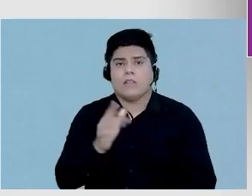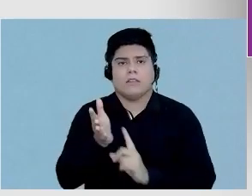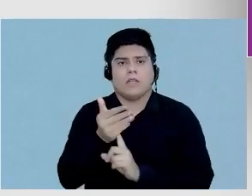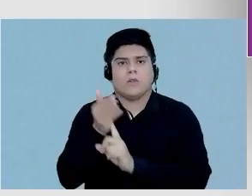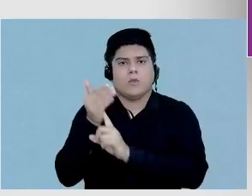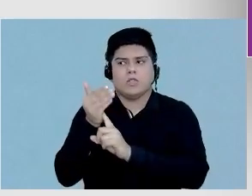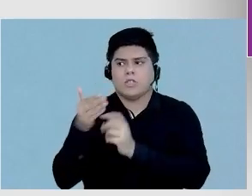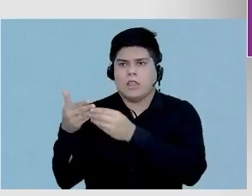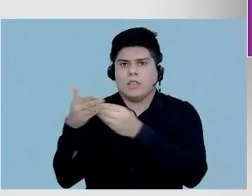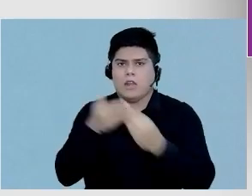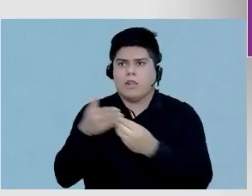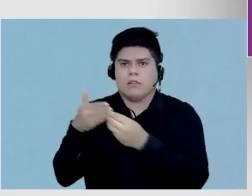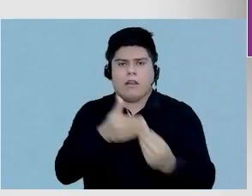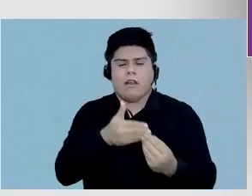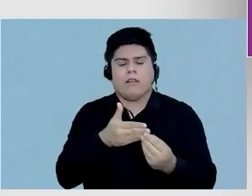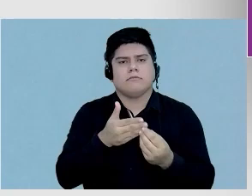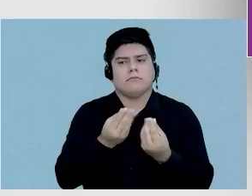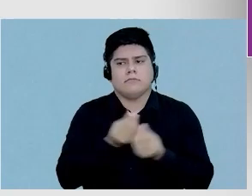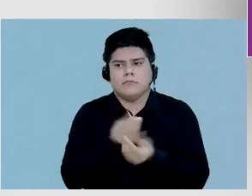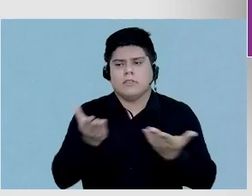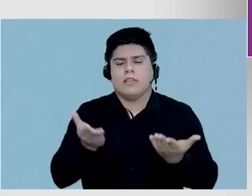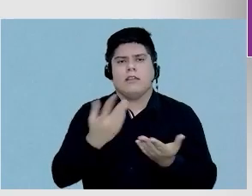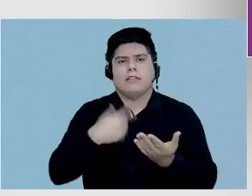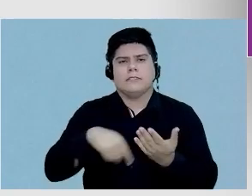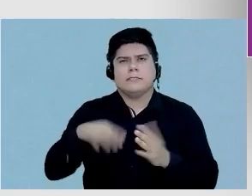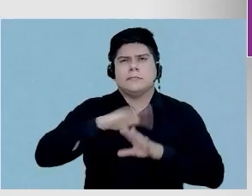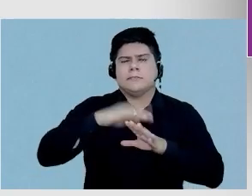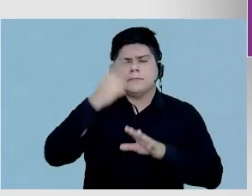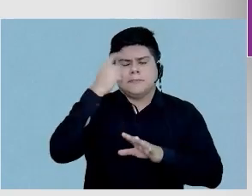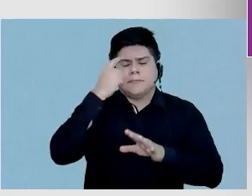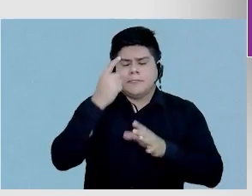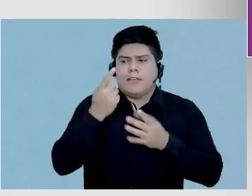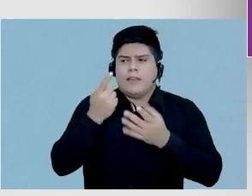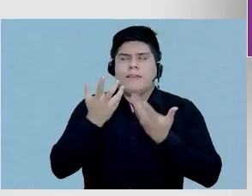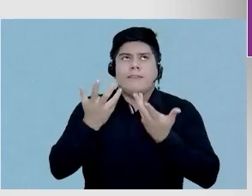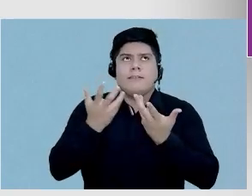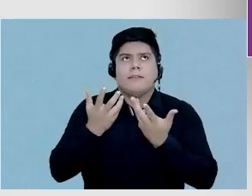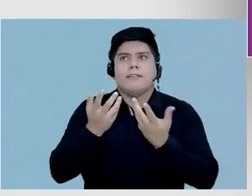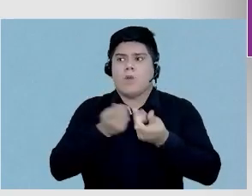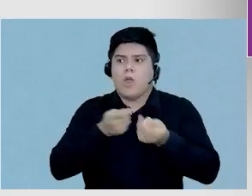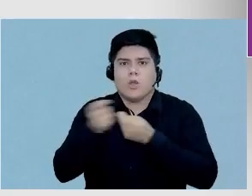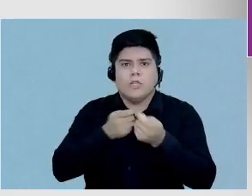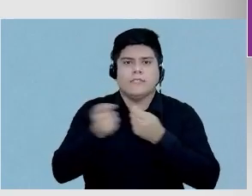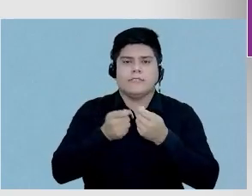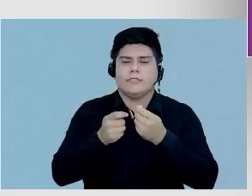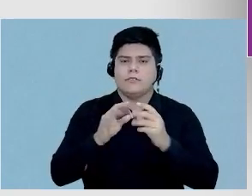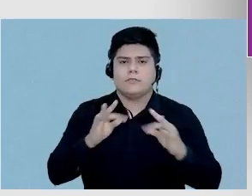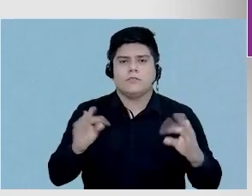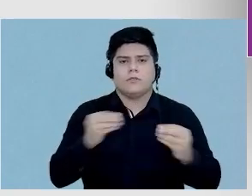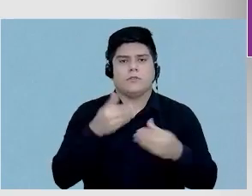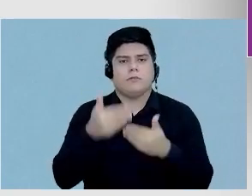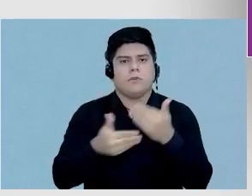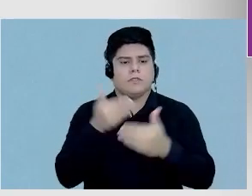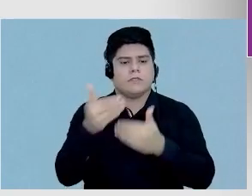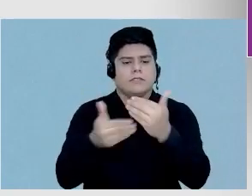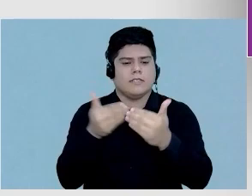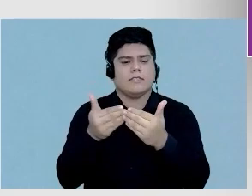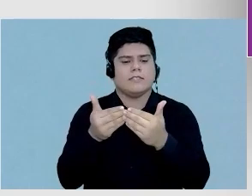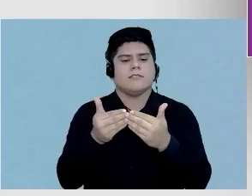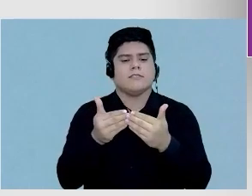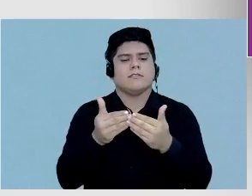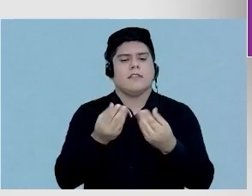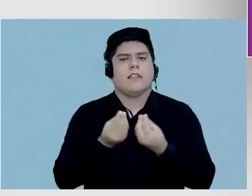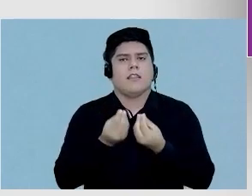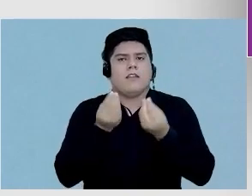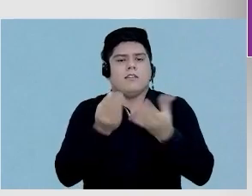disponibilizar, desde a intenção, desde a negociação, todo o processo envolvendo até oferecer isso